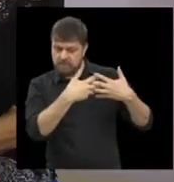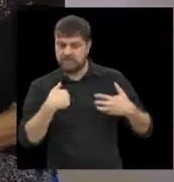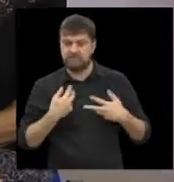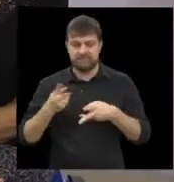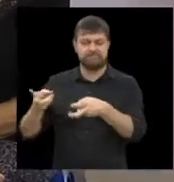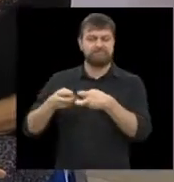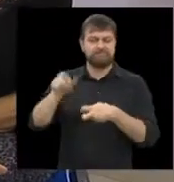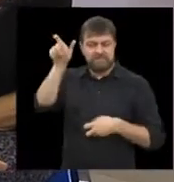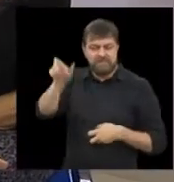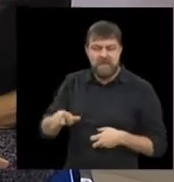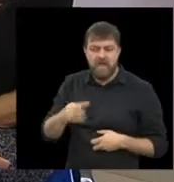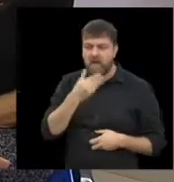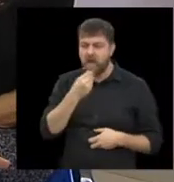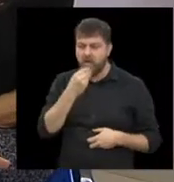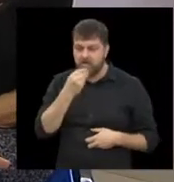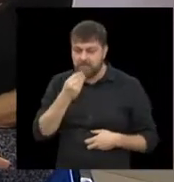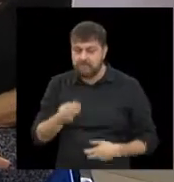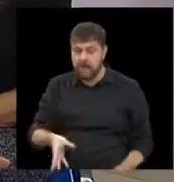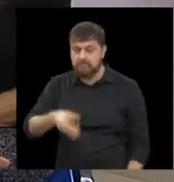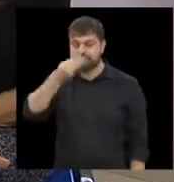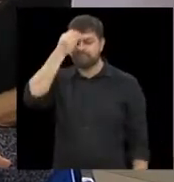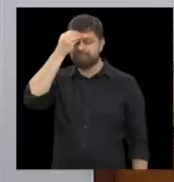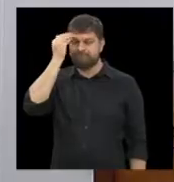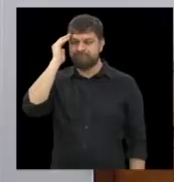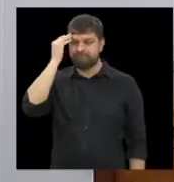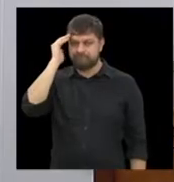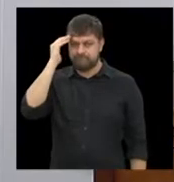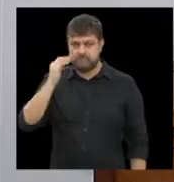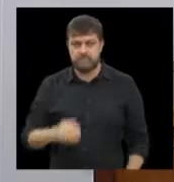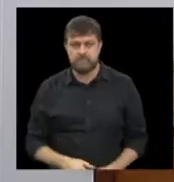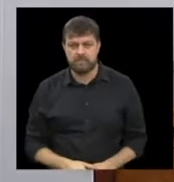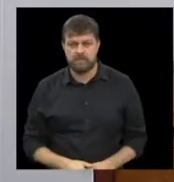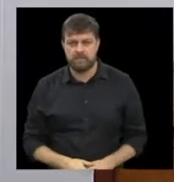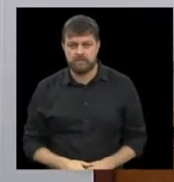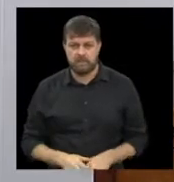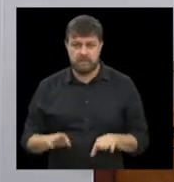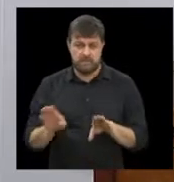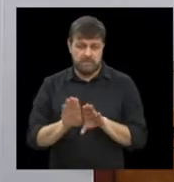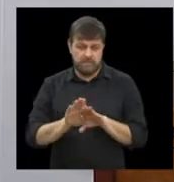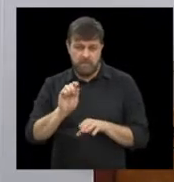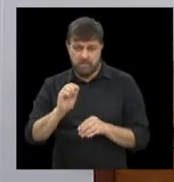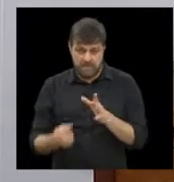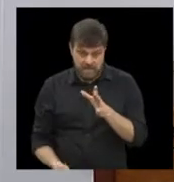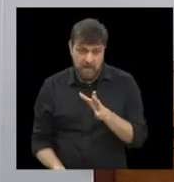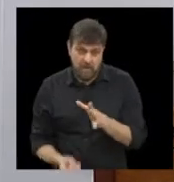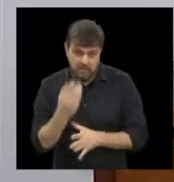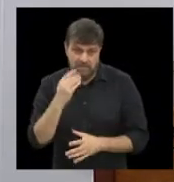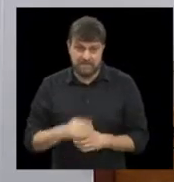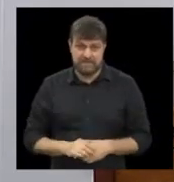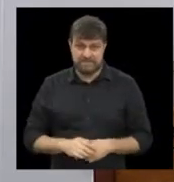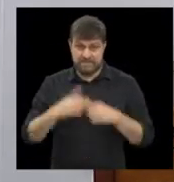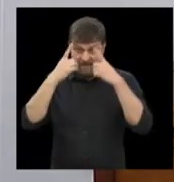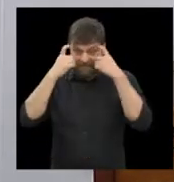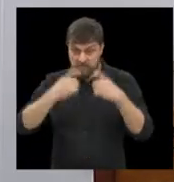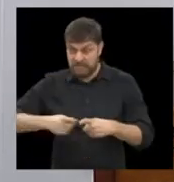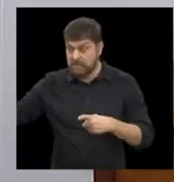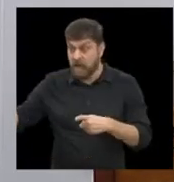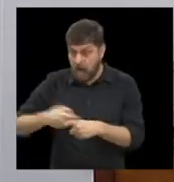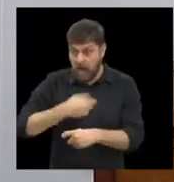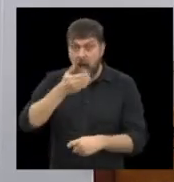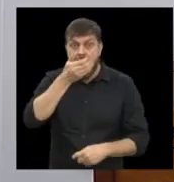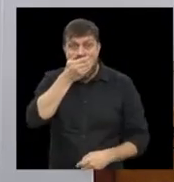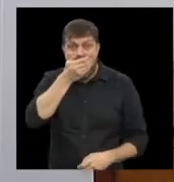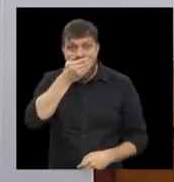também esse tipo de atendimento. Uma das situações que acabam gerando uma violência sexual ou física